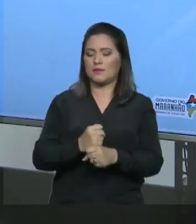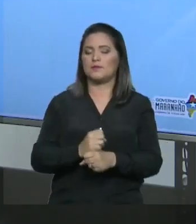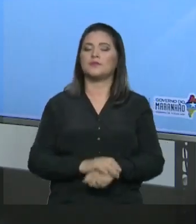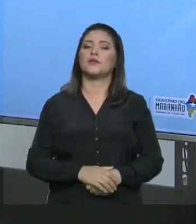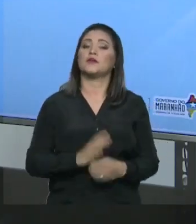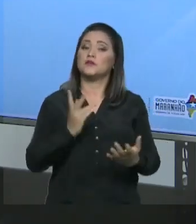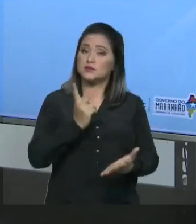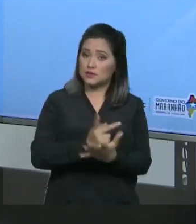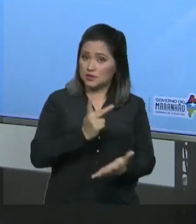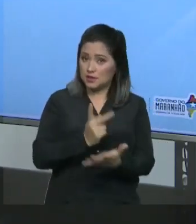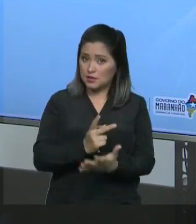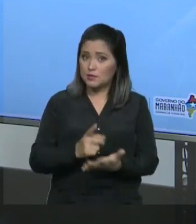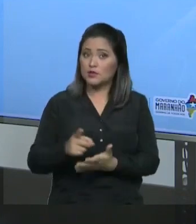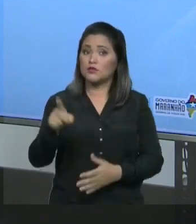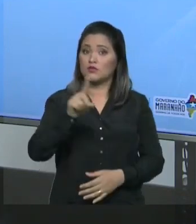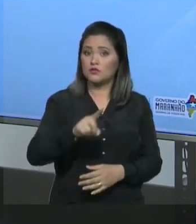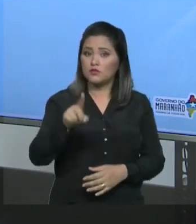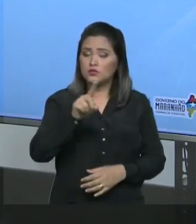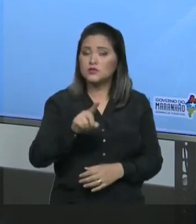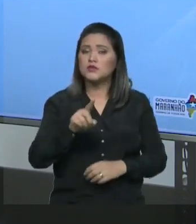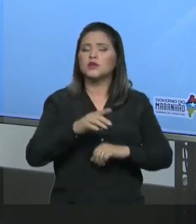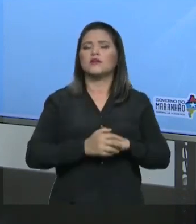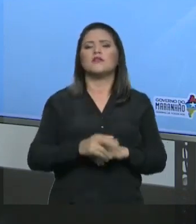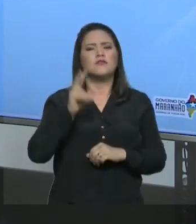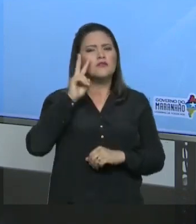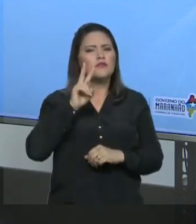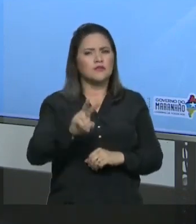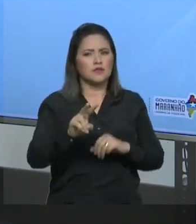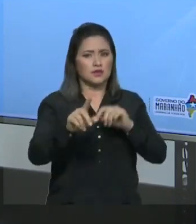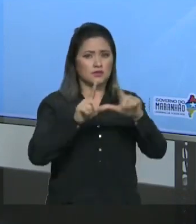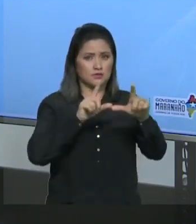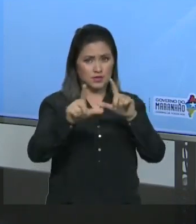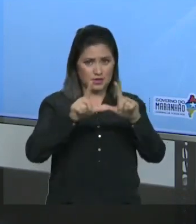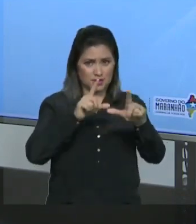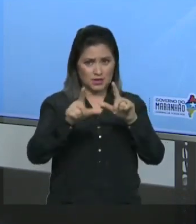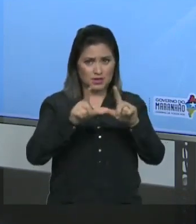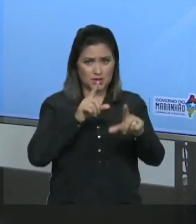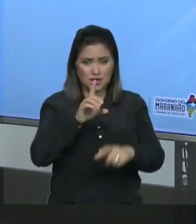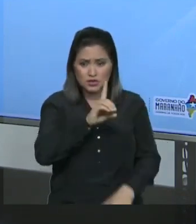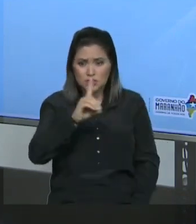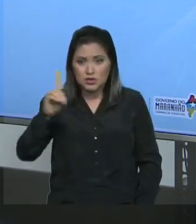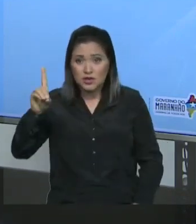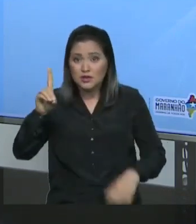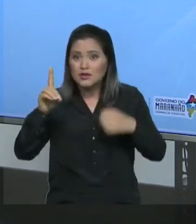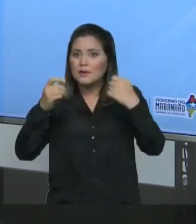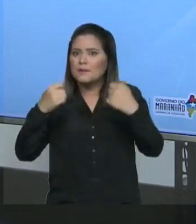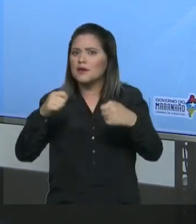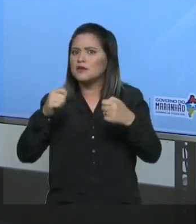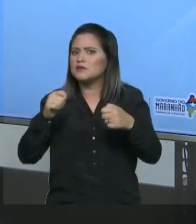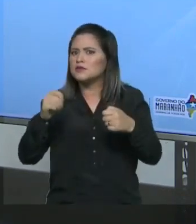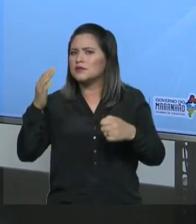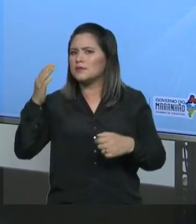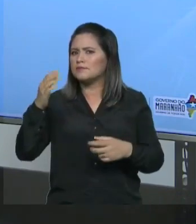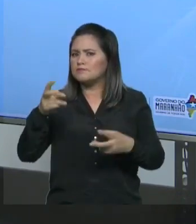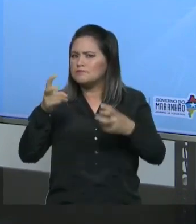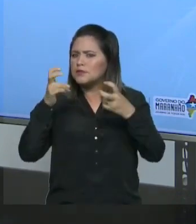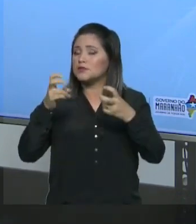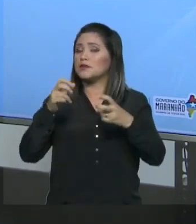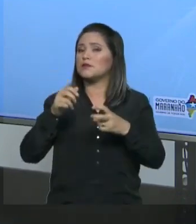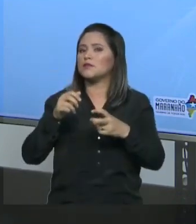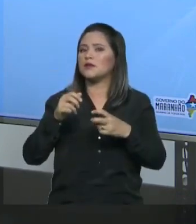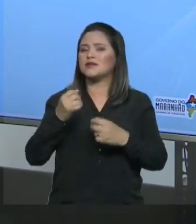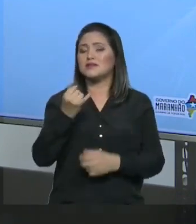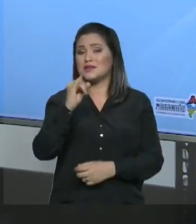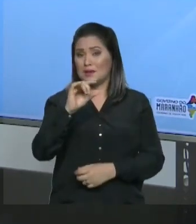símbolo à direita, você vai ter que observar quem está do lado dele. Se for um símbolo maior, você soma.